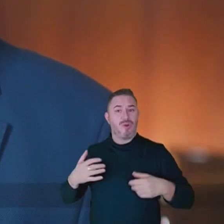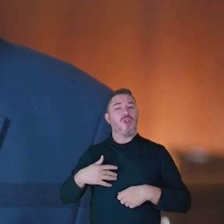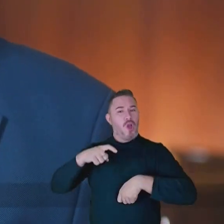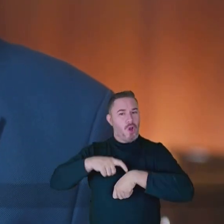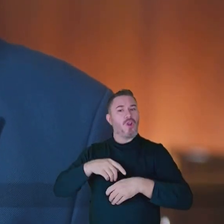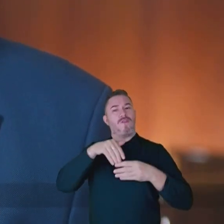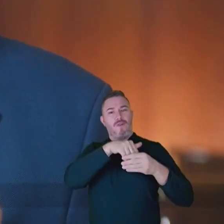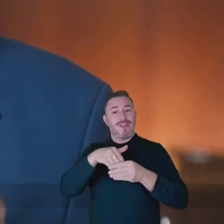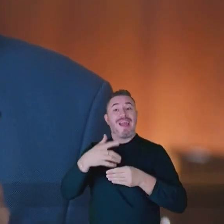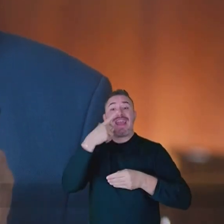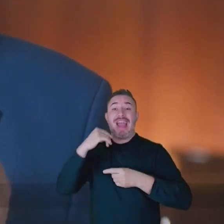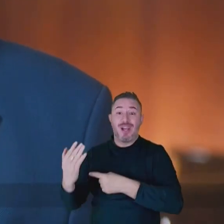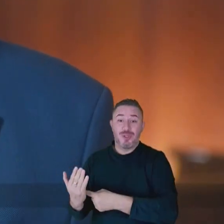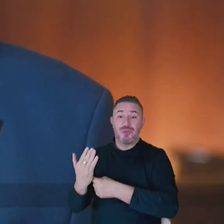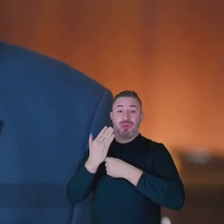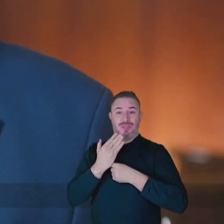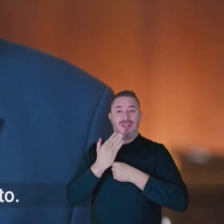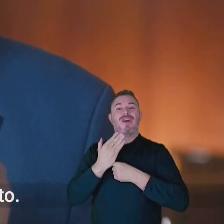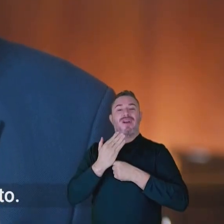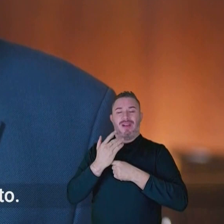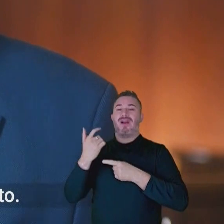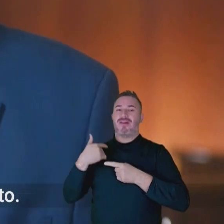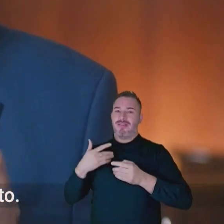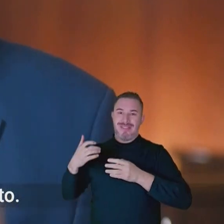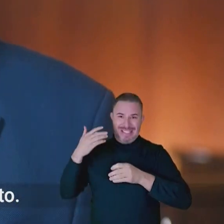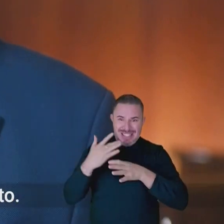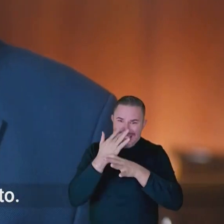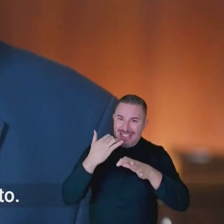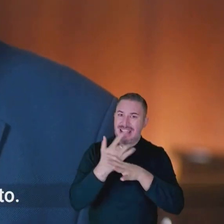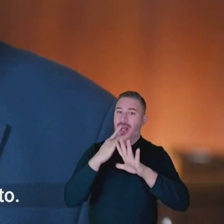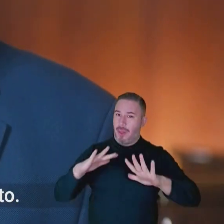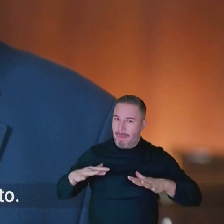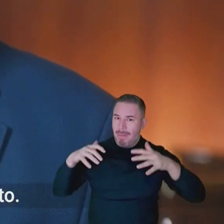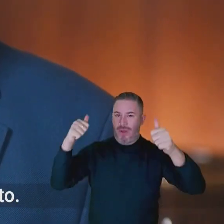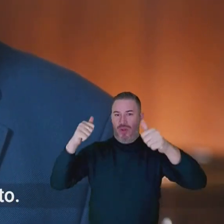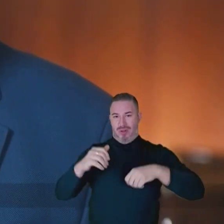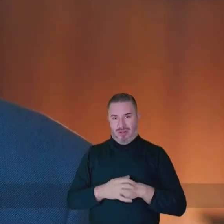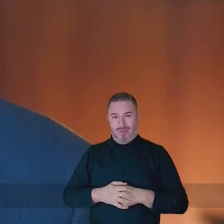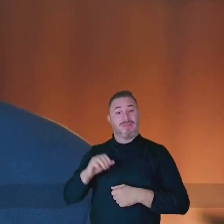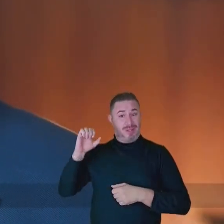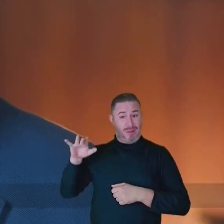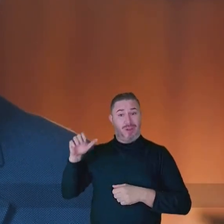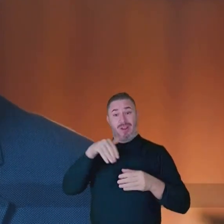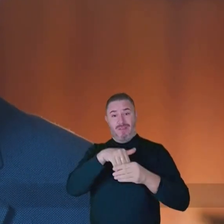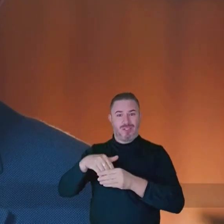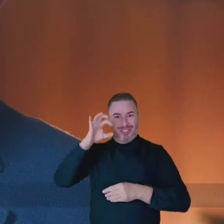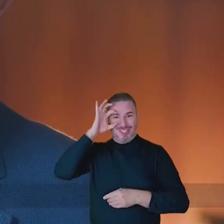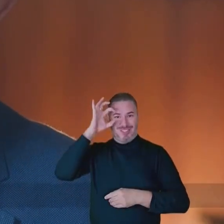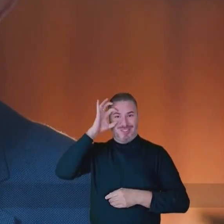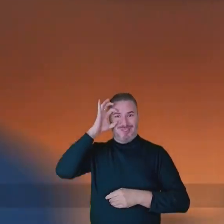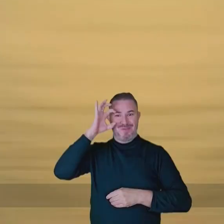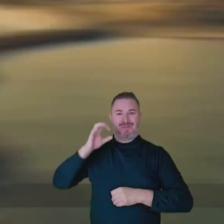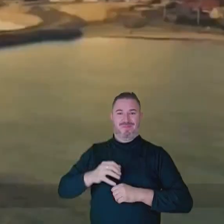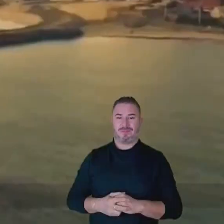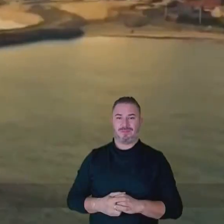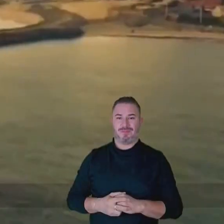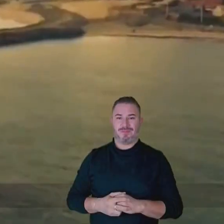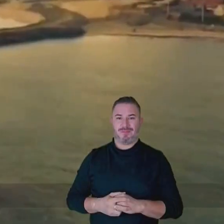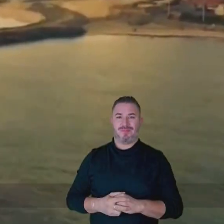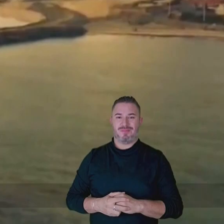Agora, é hora de votar em quem vai nos ajudar. a colocar a sua cidade no rumo certo. Em Calcaia, vote Catanho.